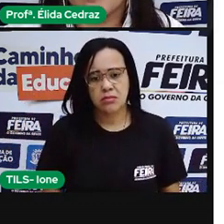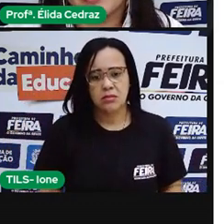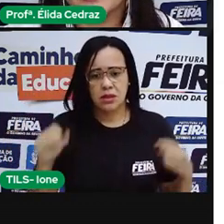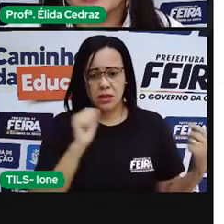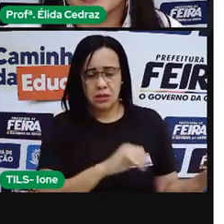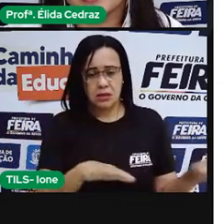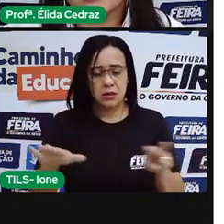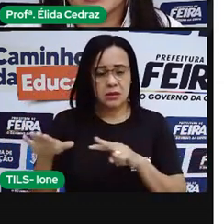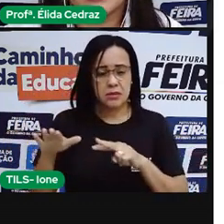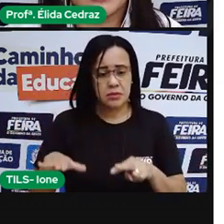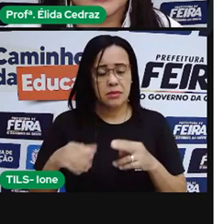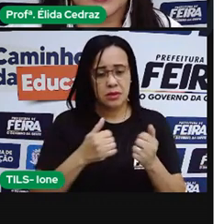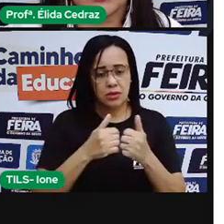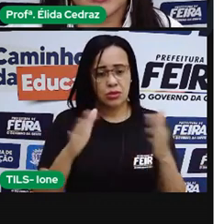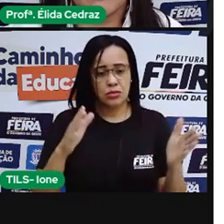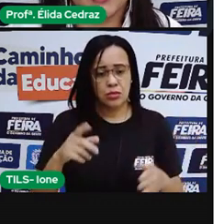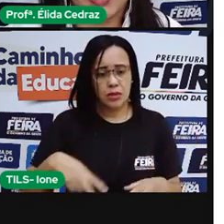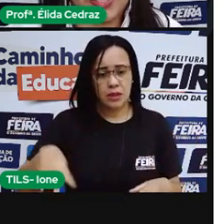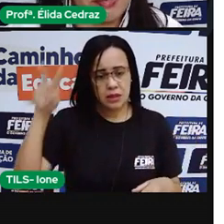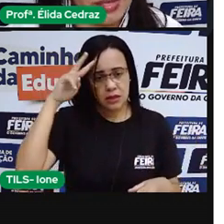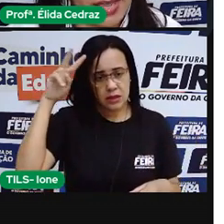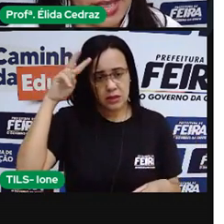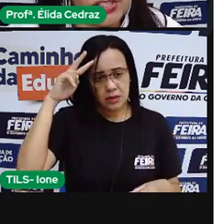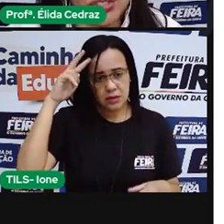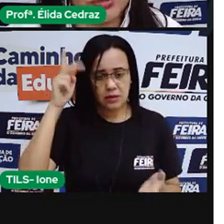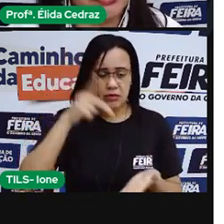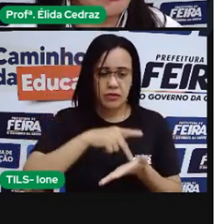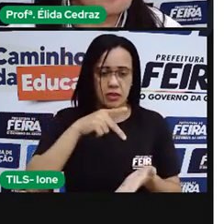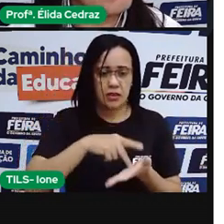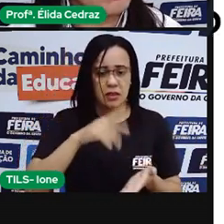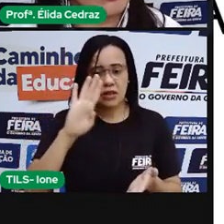Começa a semana na segunda feira, é verdade?